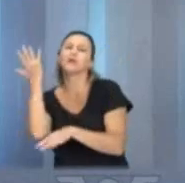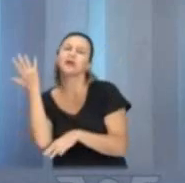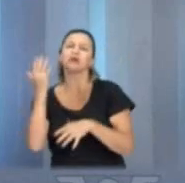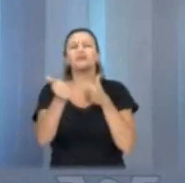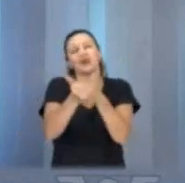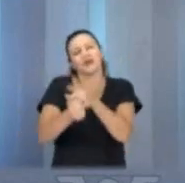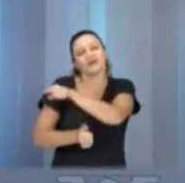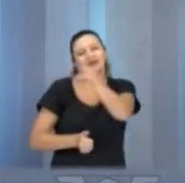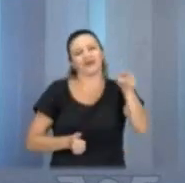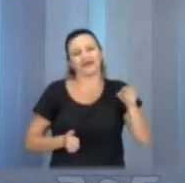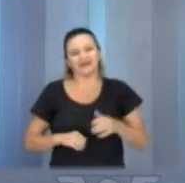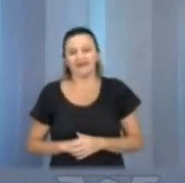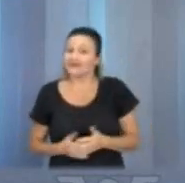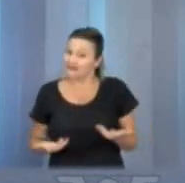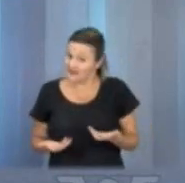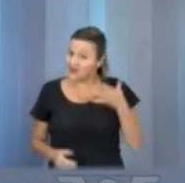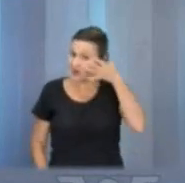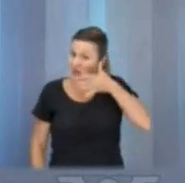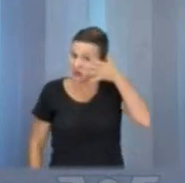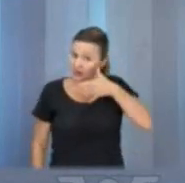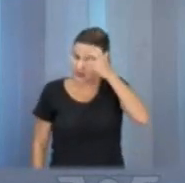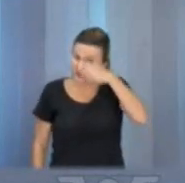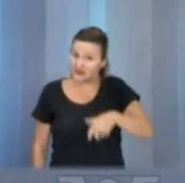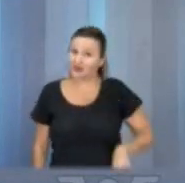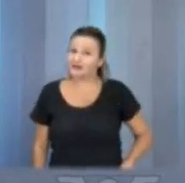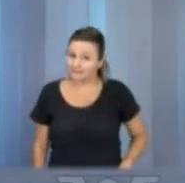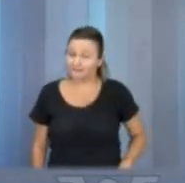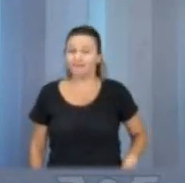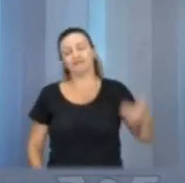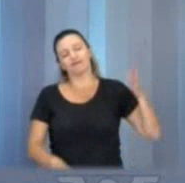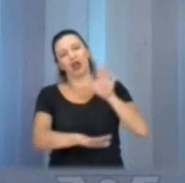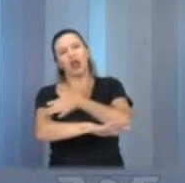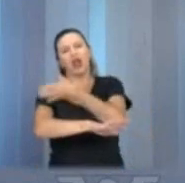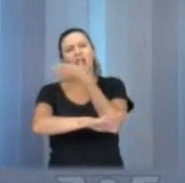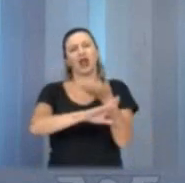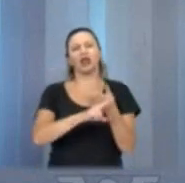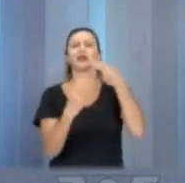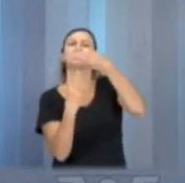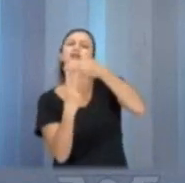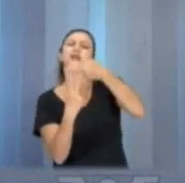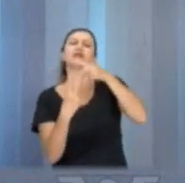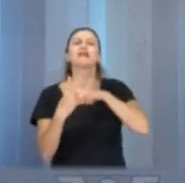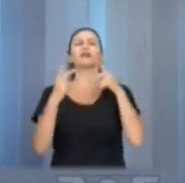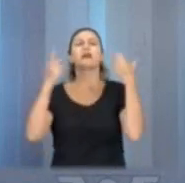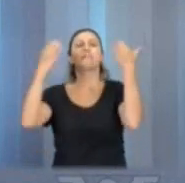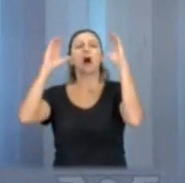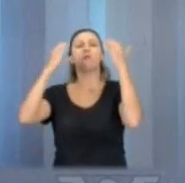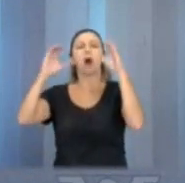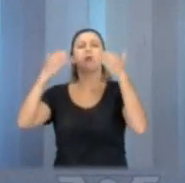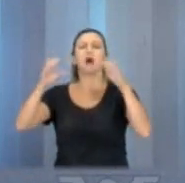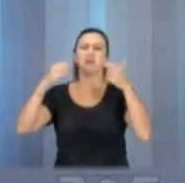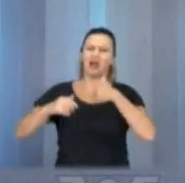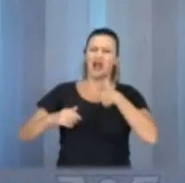Gente, eu preciso fazer uma fala séria aqui também. Ao longo do dia, o Grupo Tribuna fez uma série de posts falando que eu